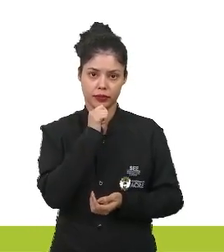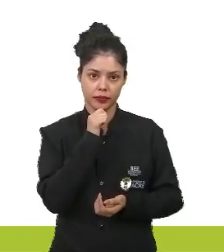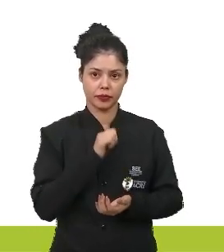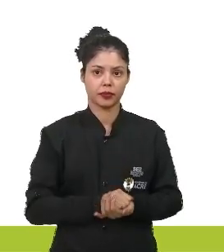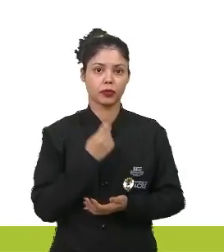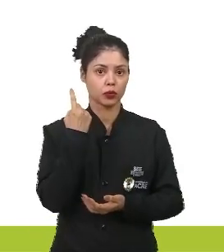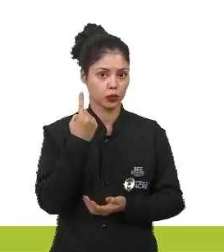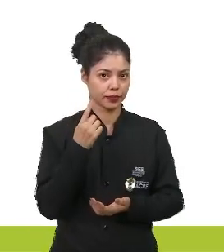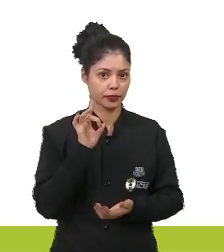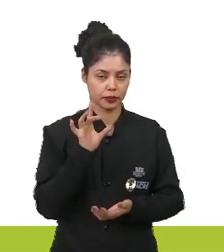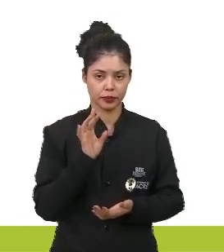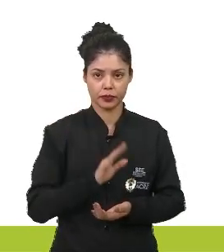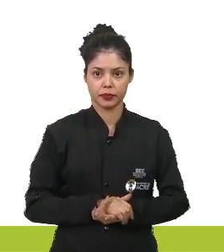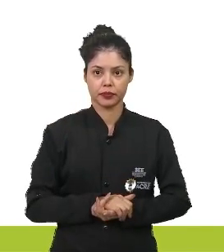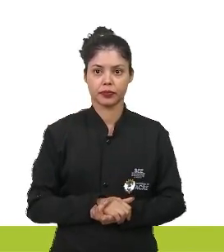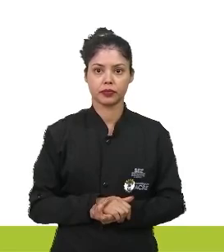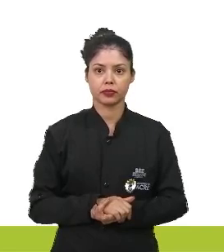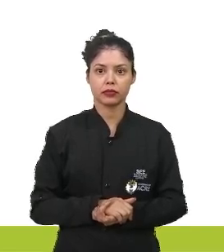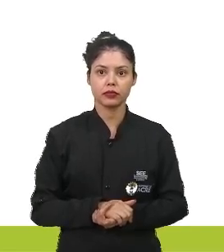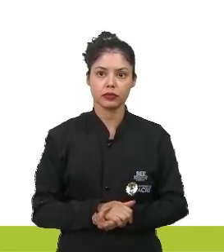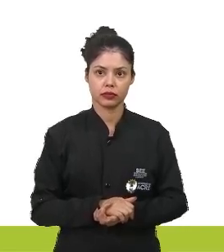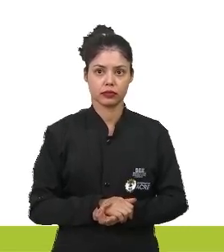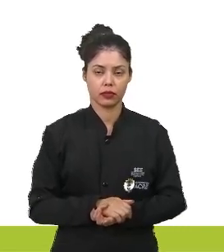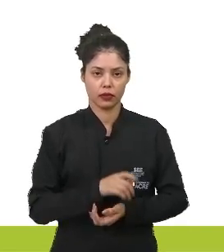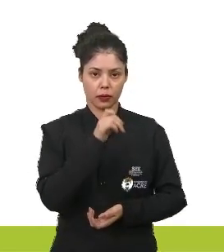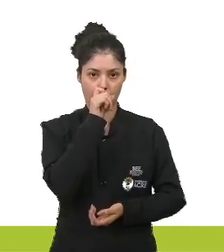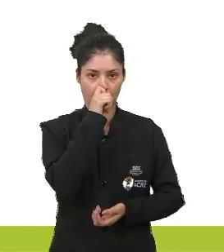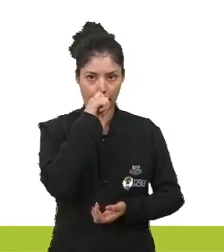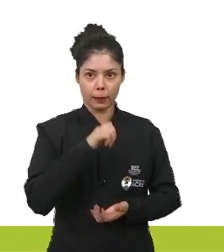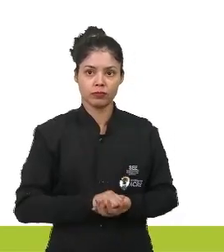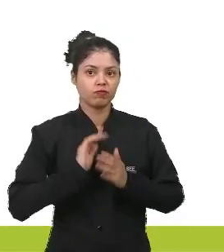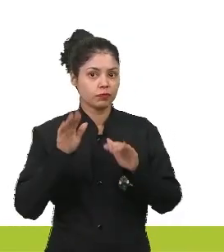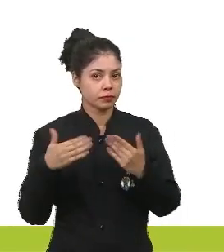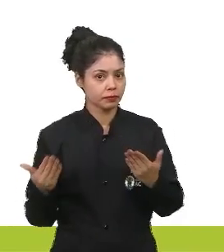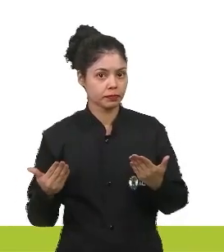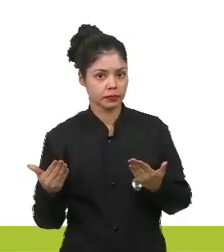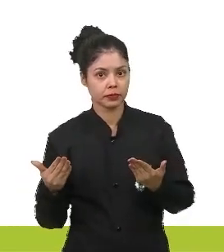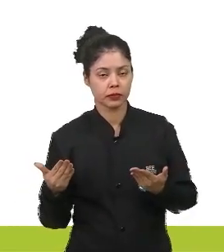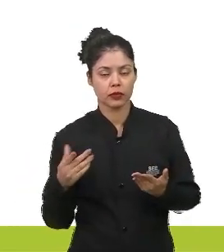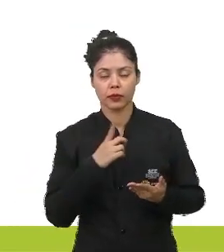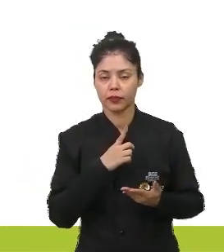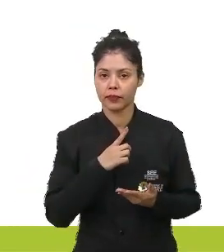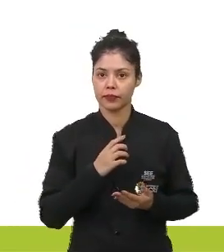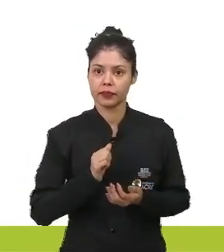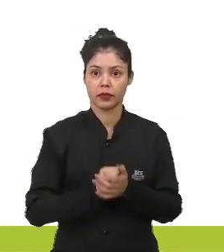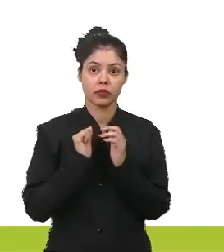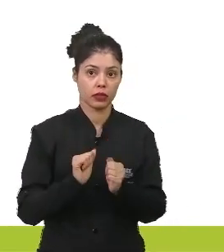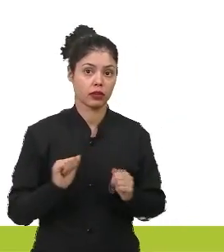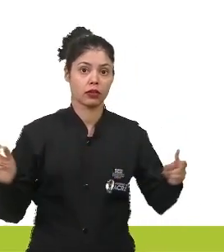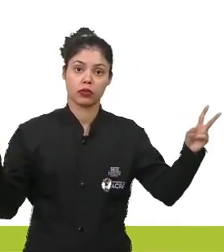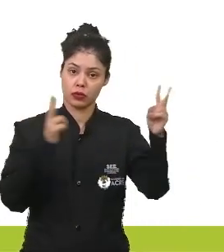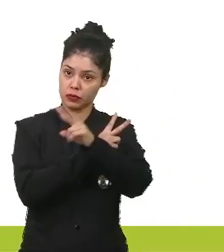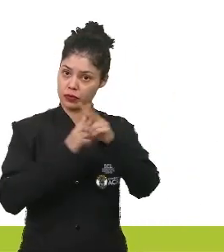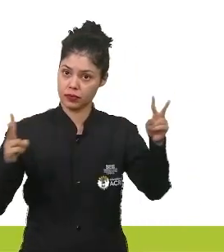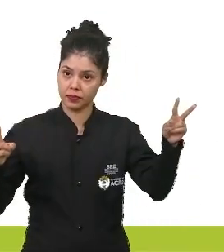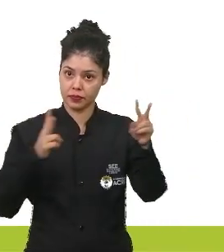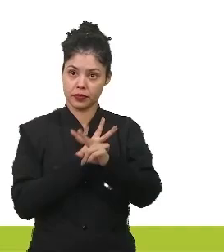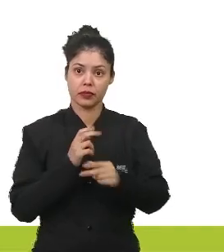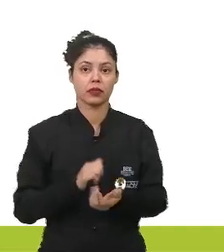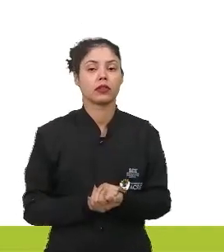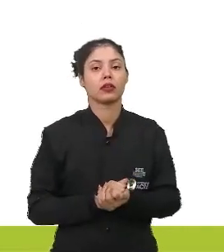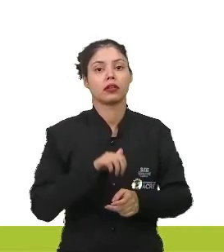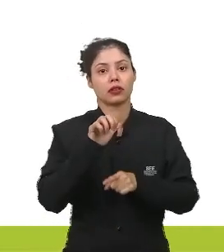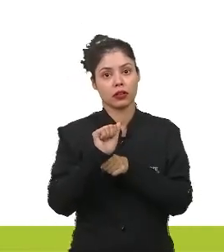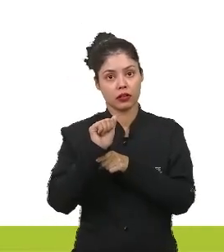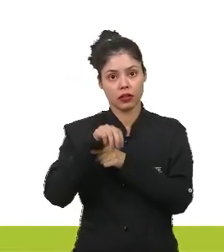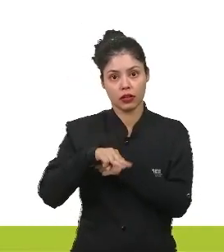aparelho. Ok? Vamos adiante. Quais são os agentes polinizadores? Pode ser o vento. A gente chama